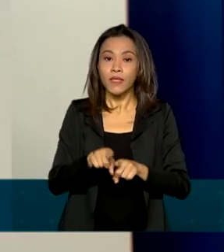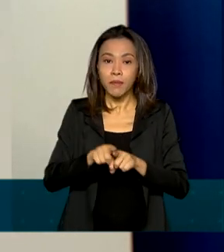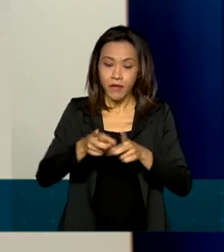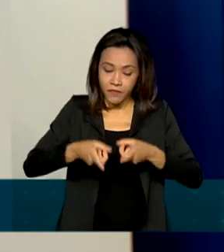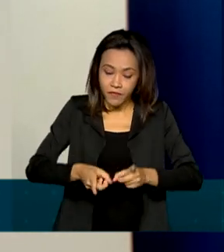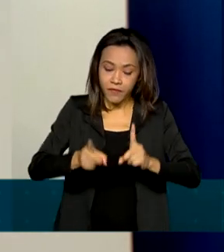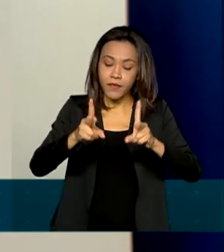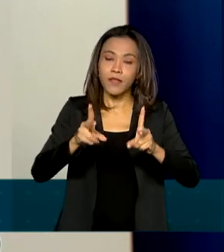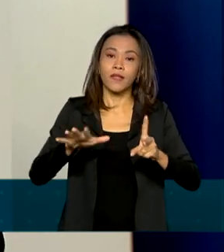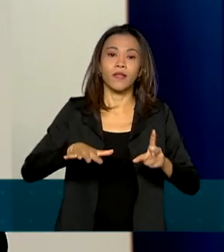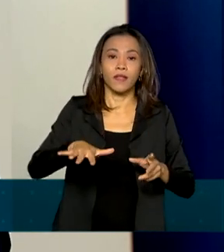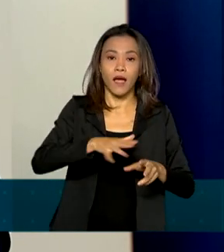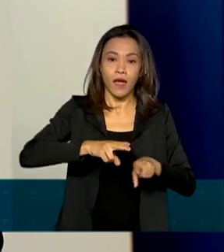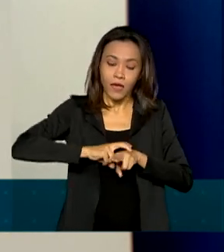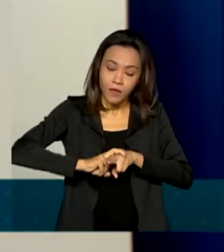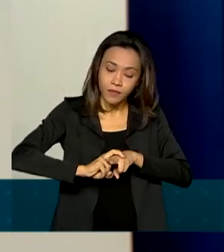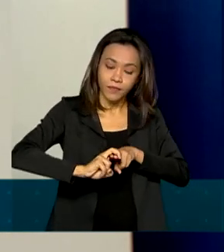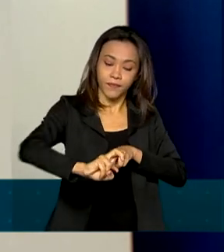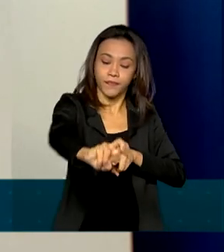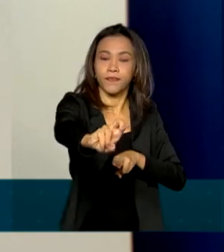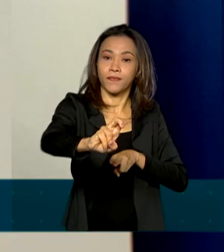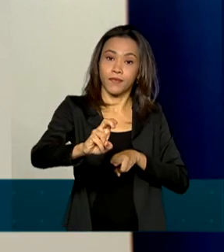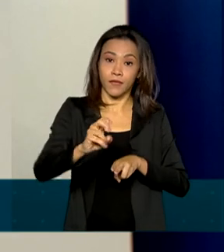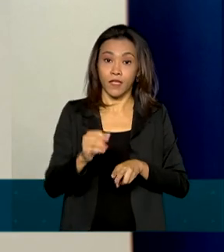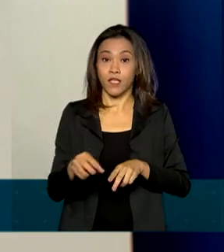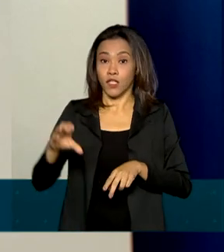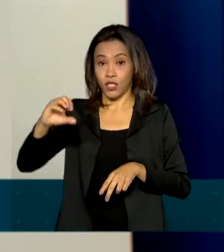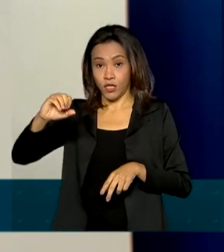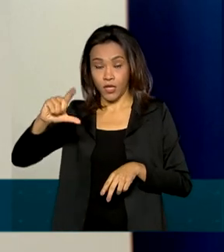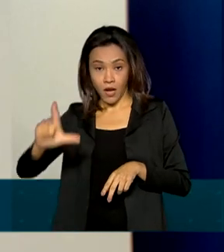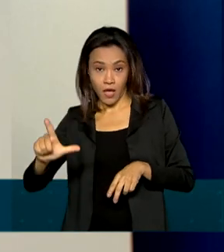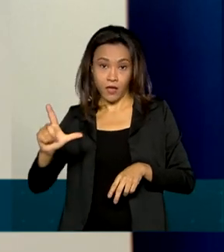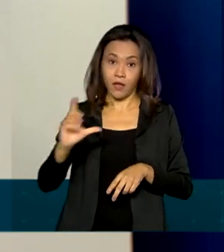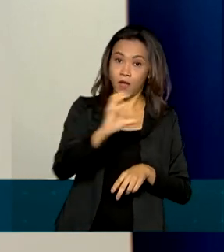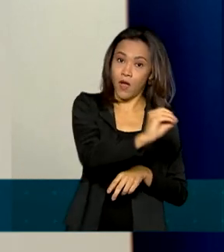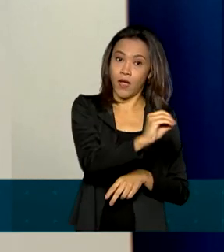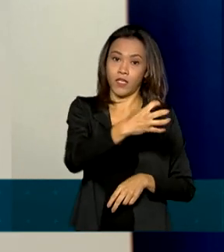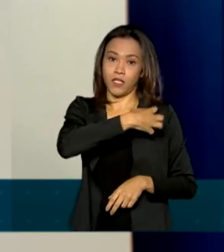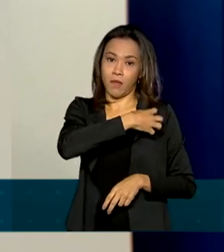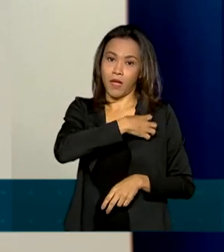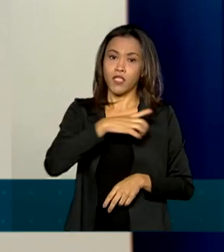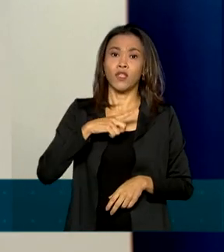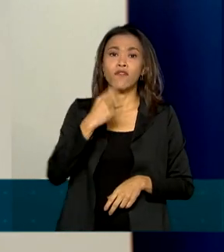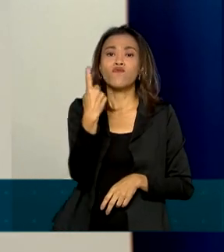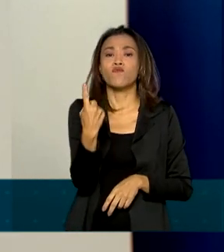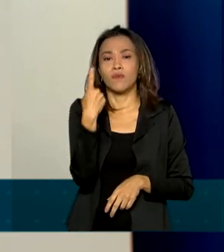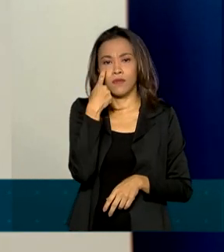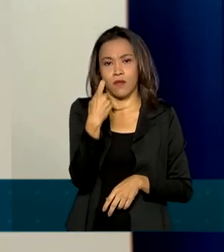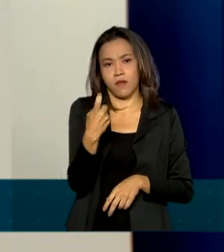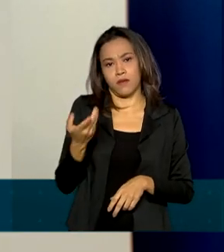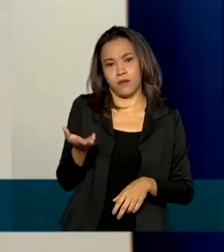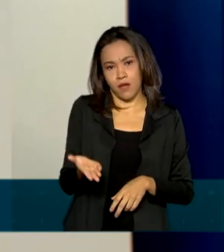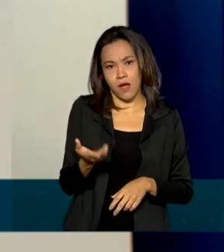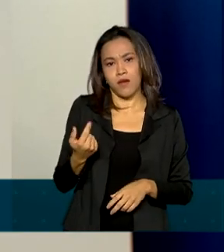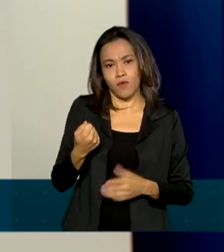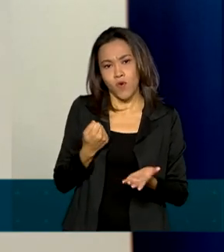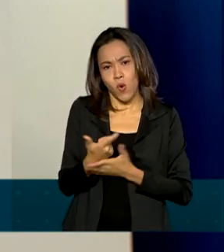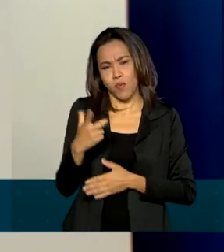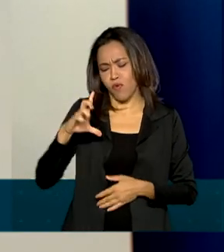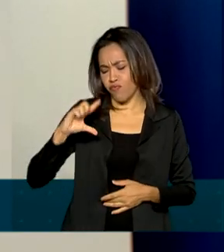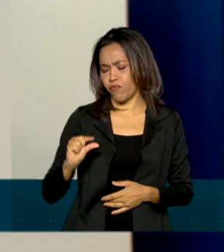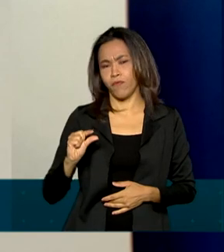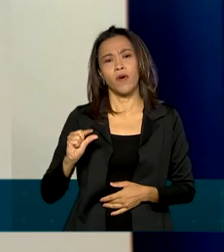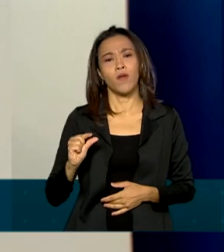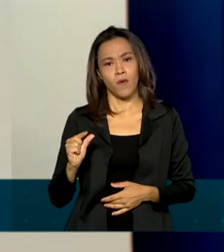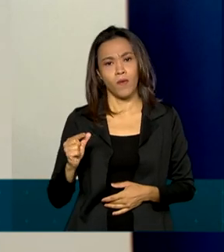da ferrovia Oeste-Leste na Bahia. Houve apenas um candidato, um interessado, comprou então pelo preço mínimo,